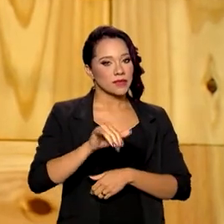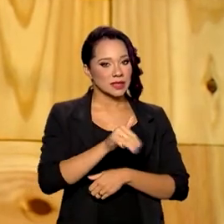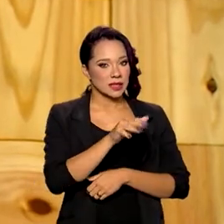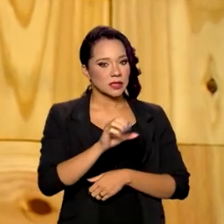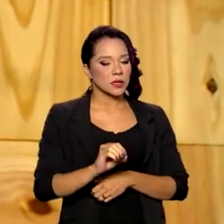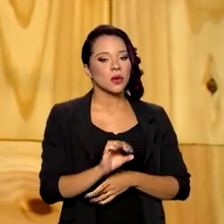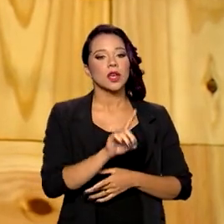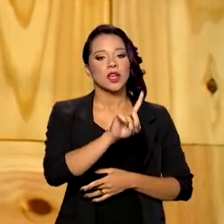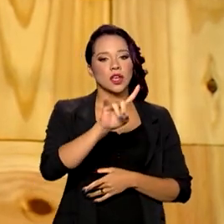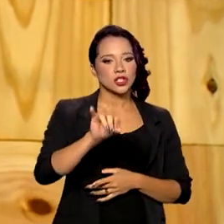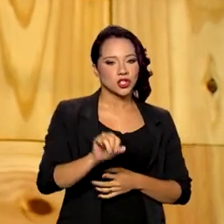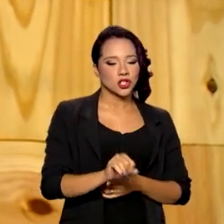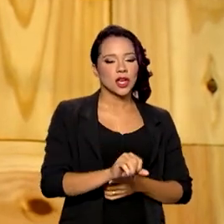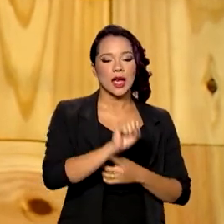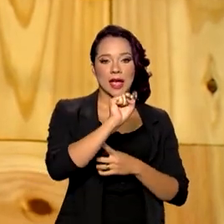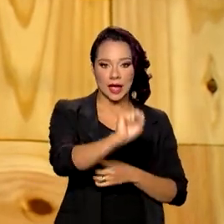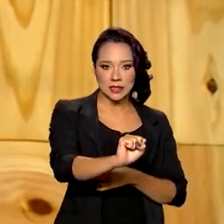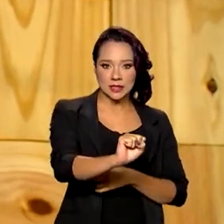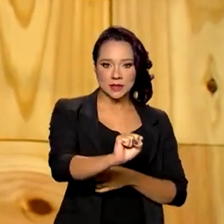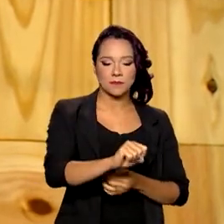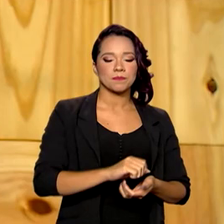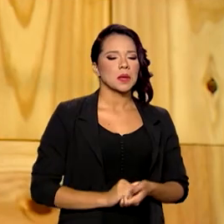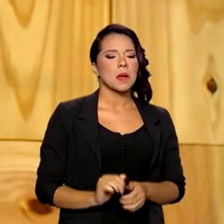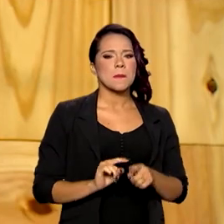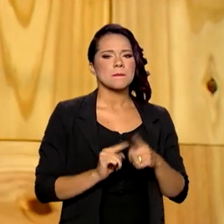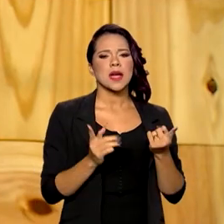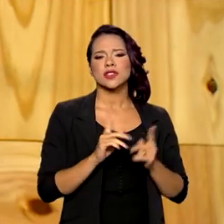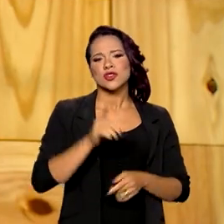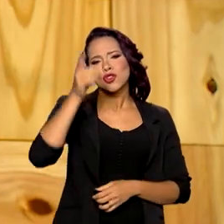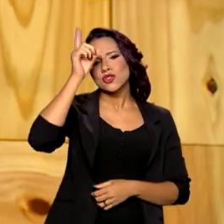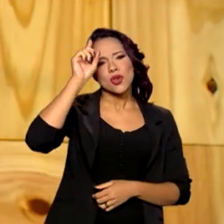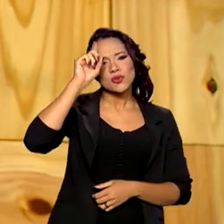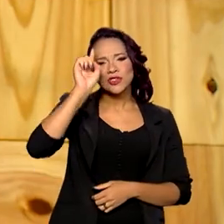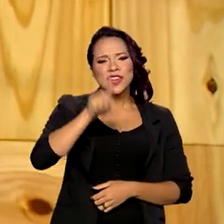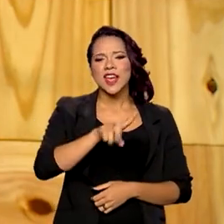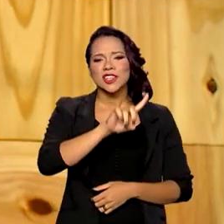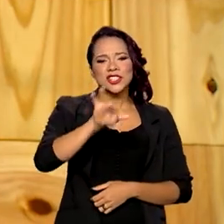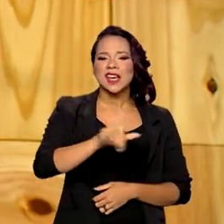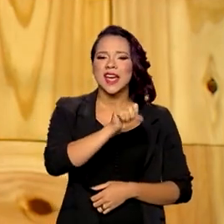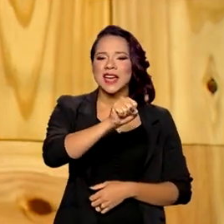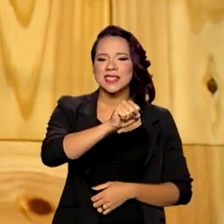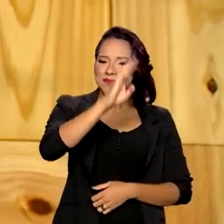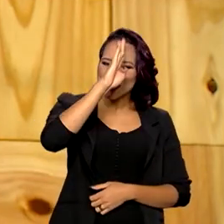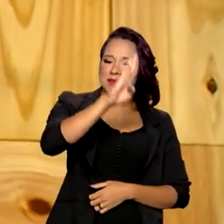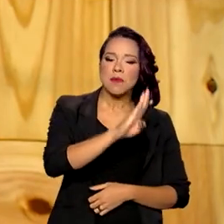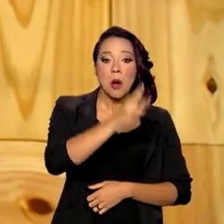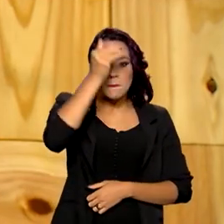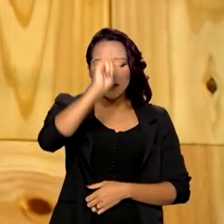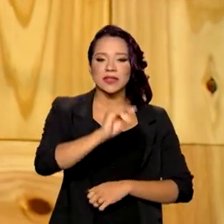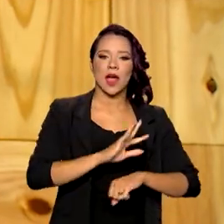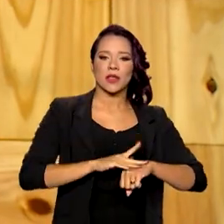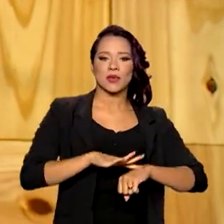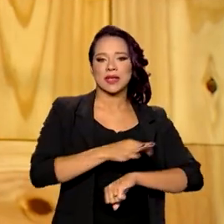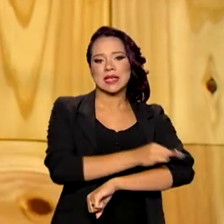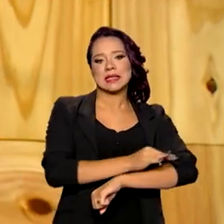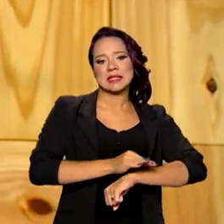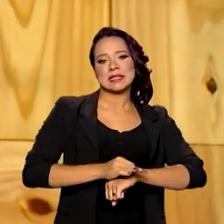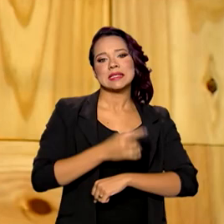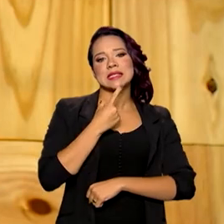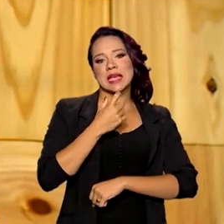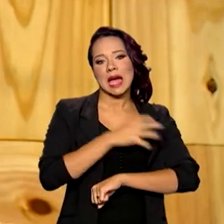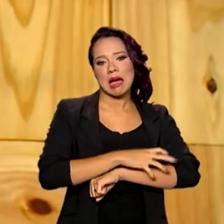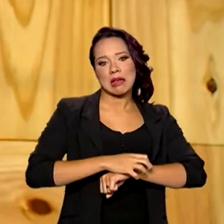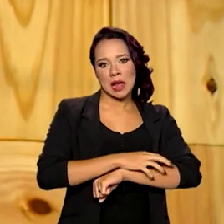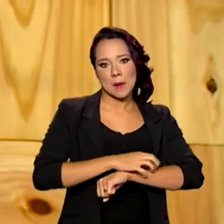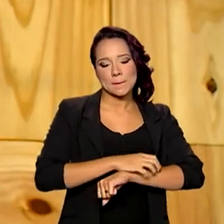que nós chamamos de dia S. Mas, na realidade, todos os dias são dia S, porque é uma meta, como eu falei,